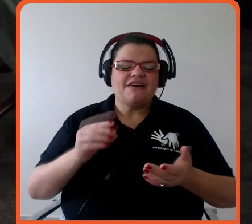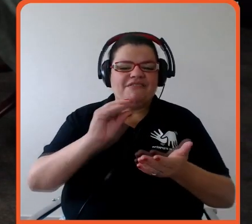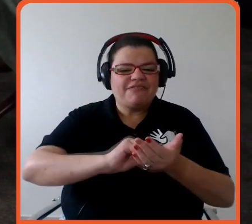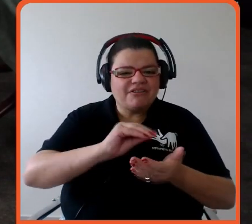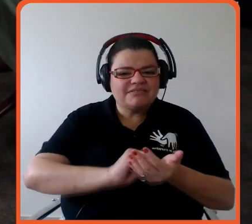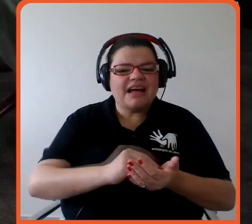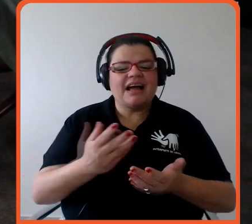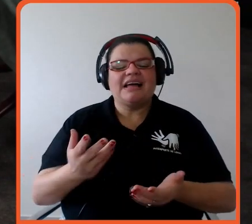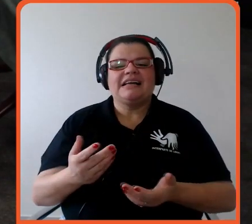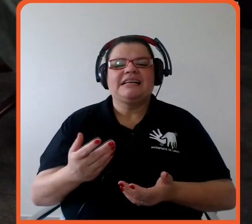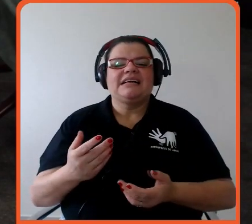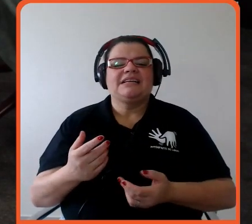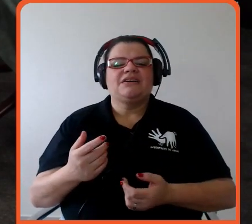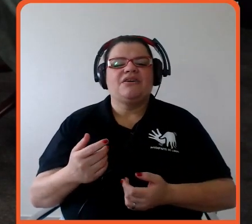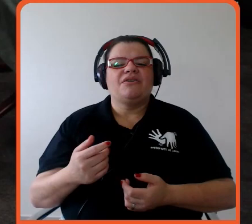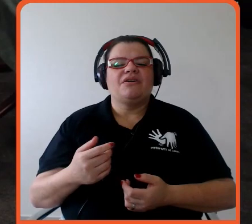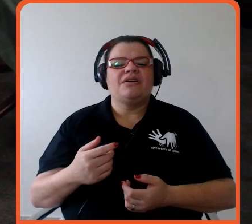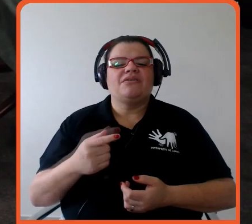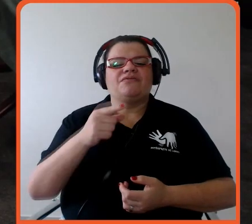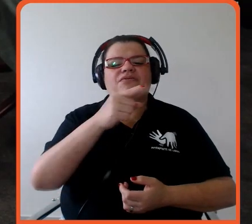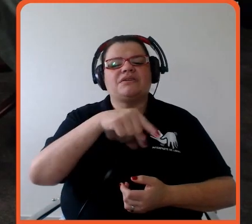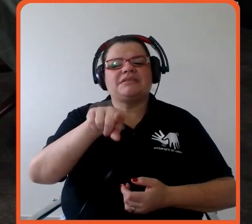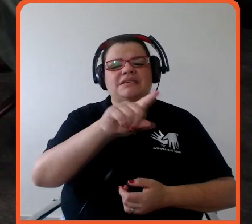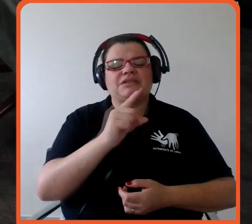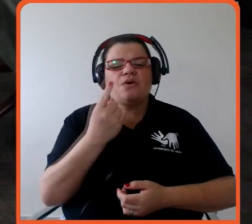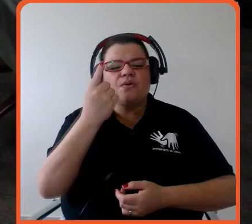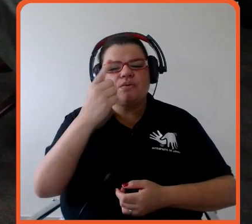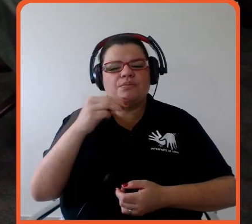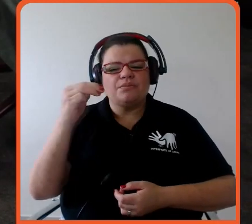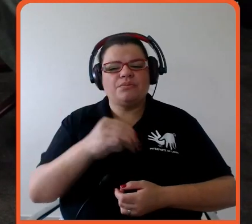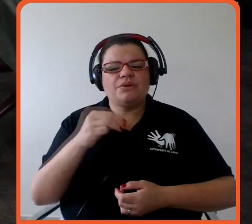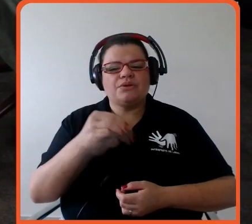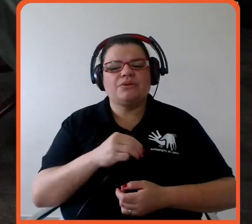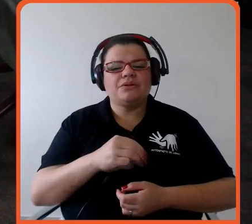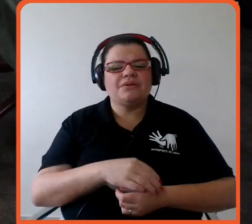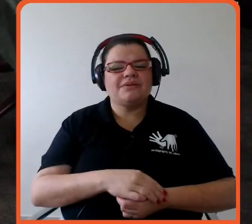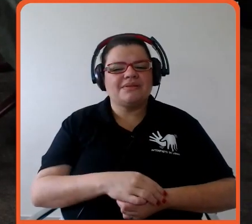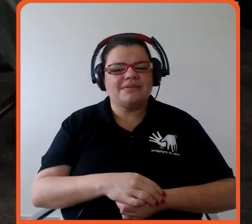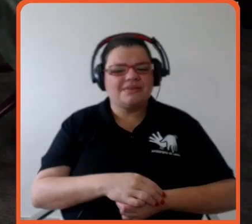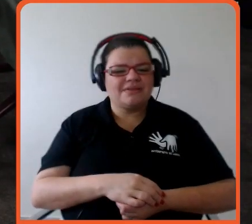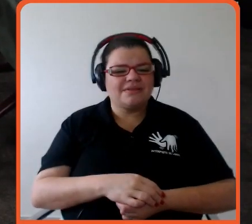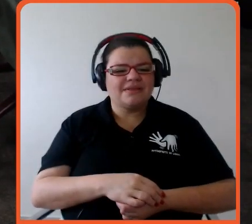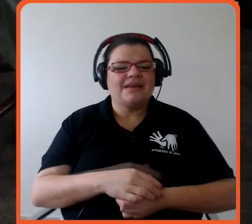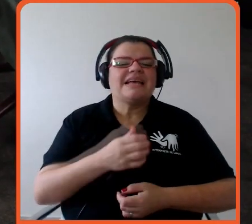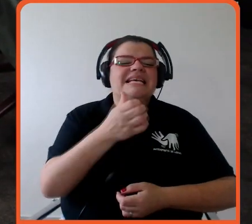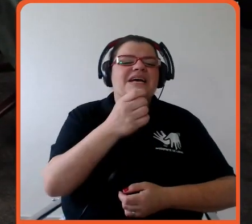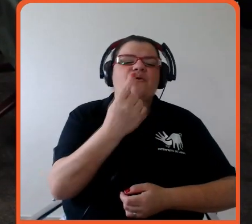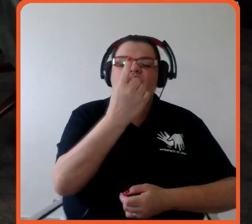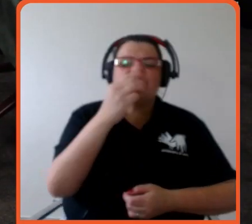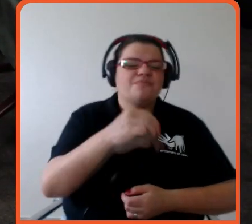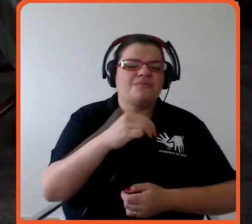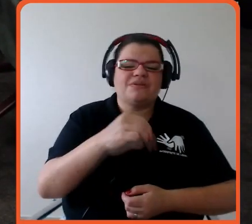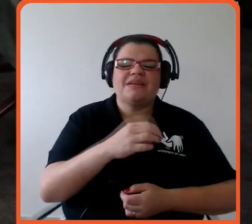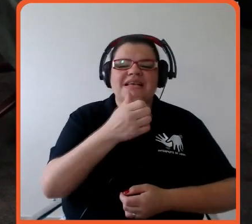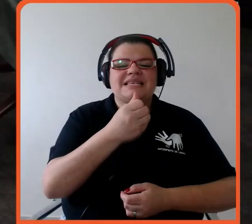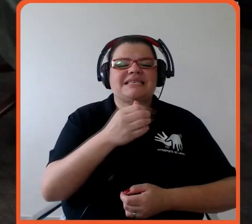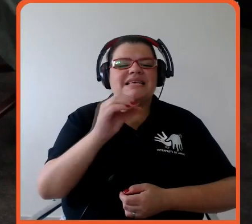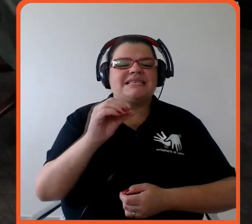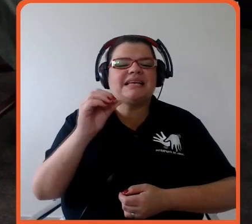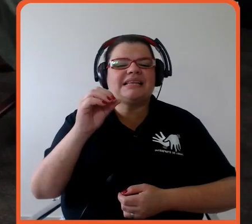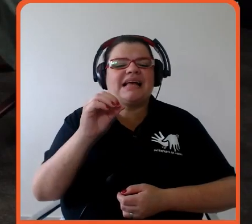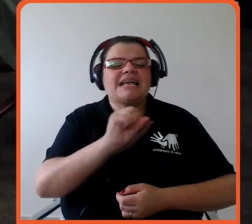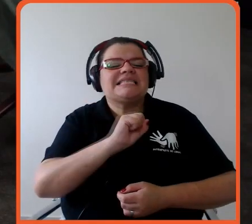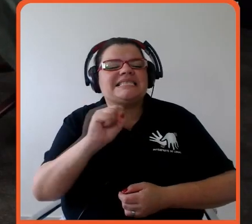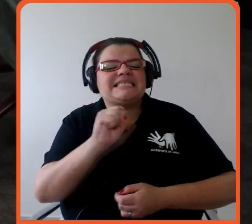vocês não tem um minuto porque seria escasso vocês tem 60 segundos cravado para falar então